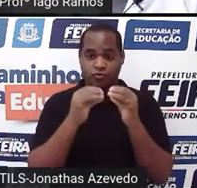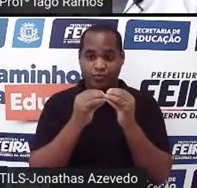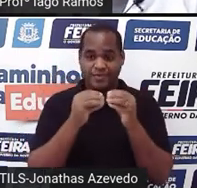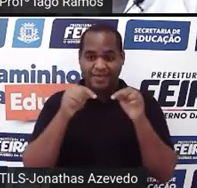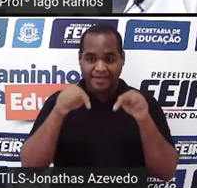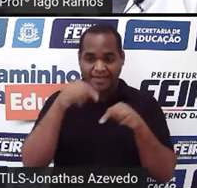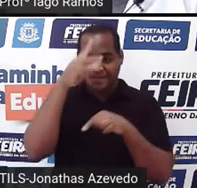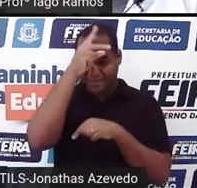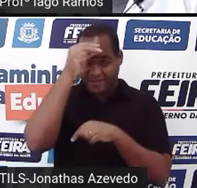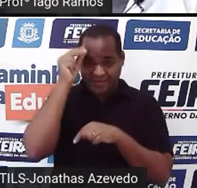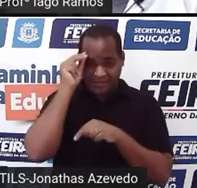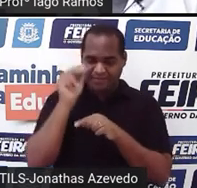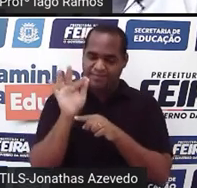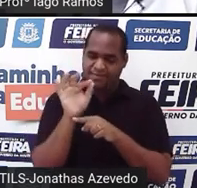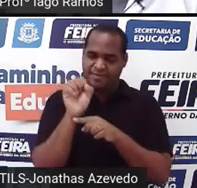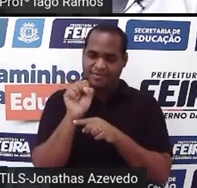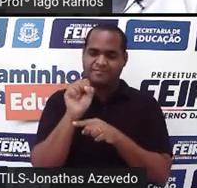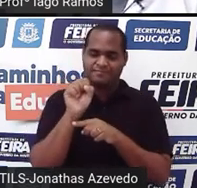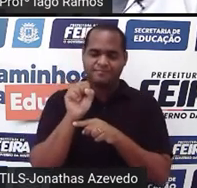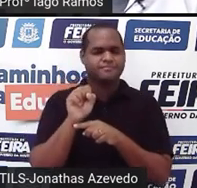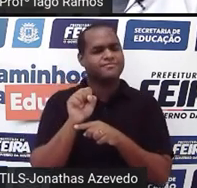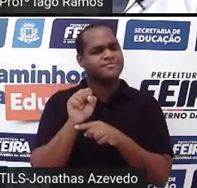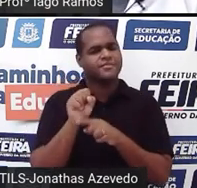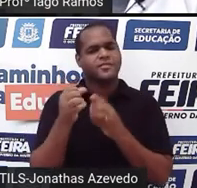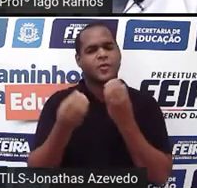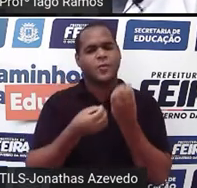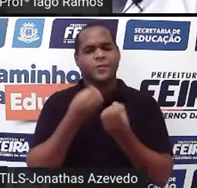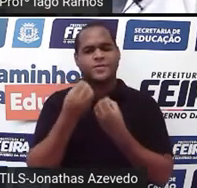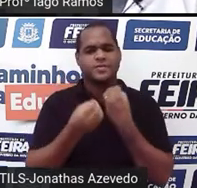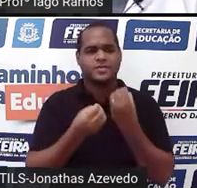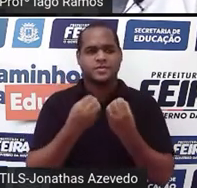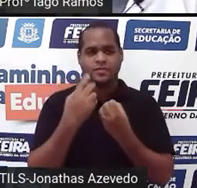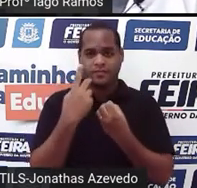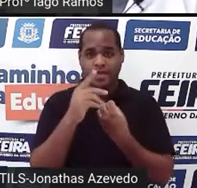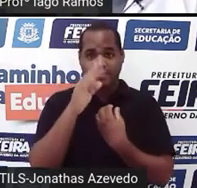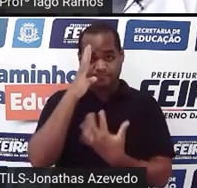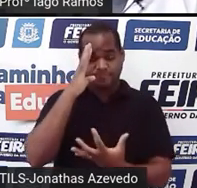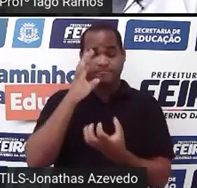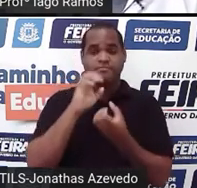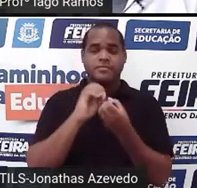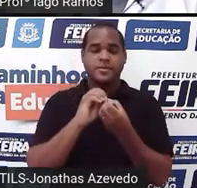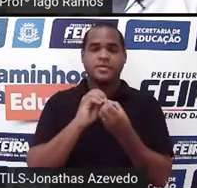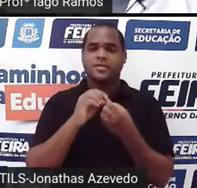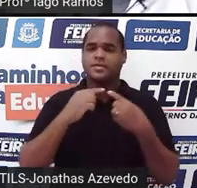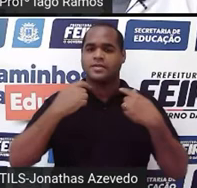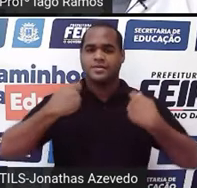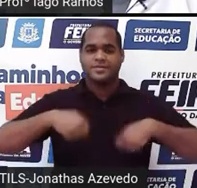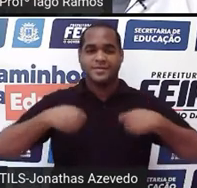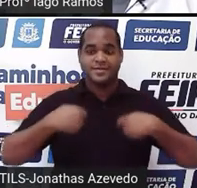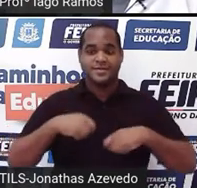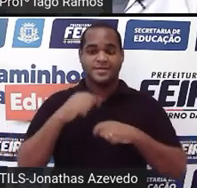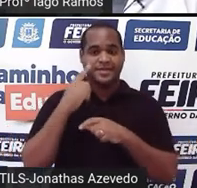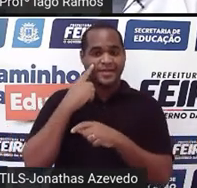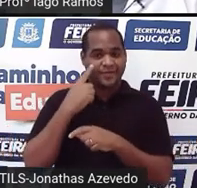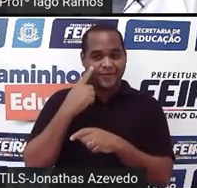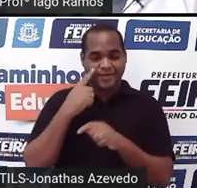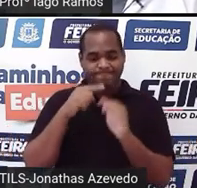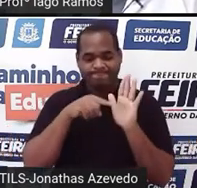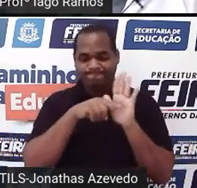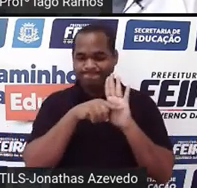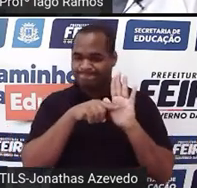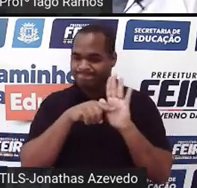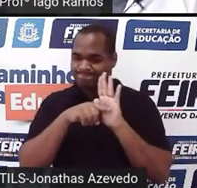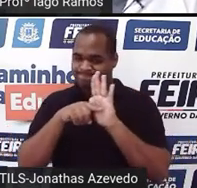município. Então, para eu entender isso, né? Eu preciso fazer um tratamento dessas